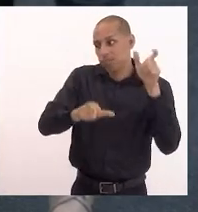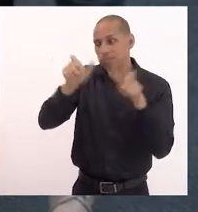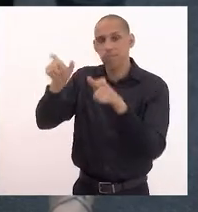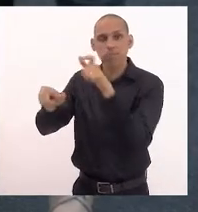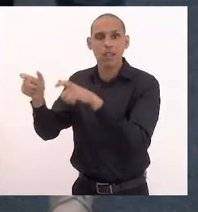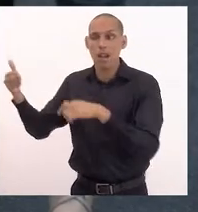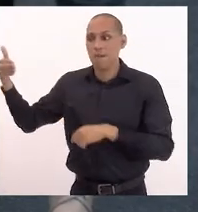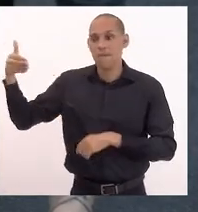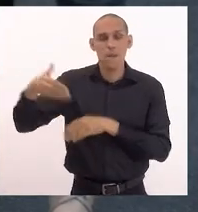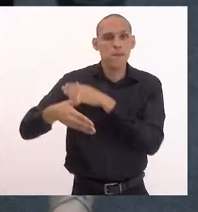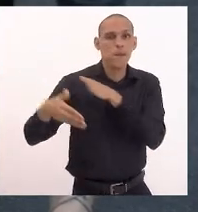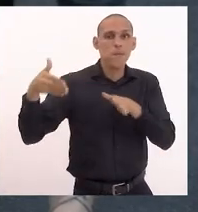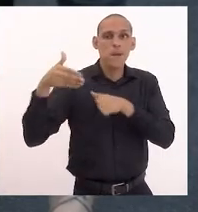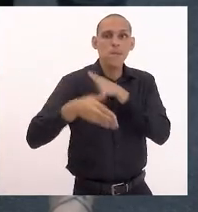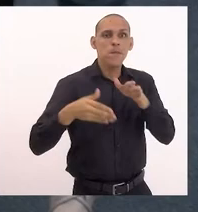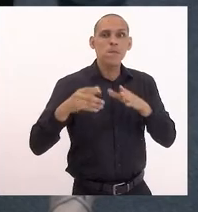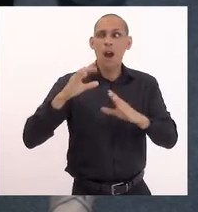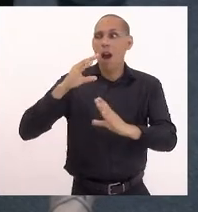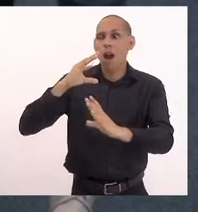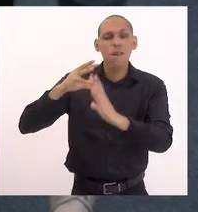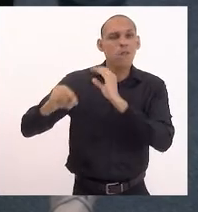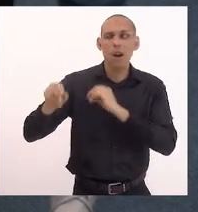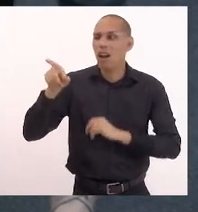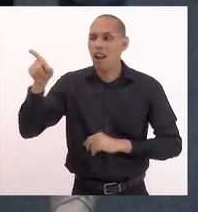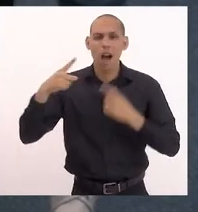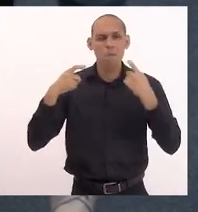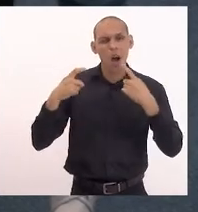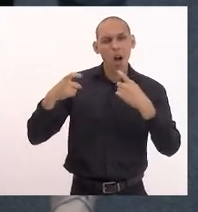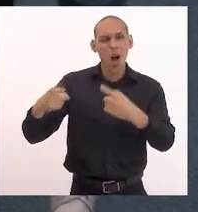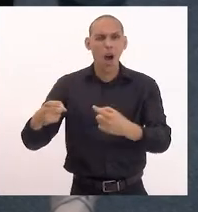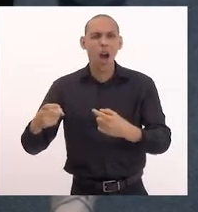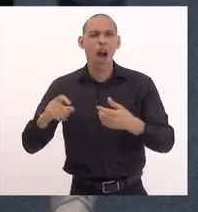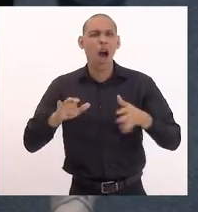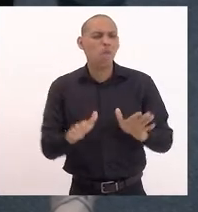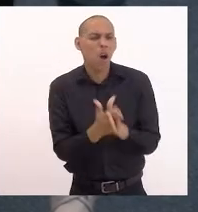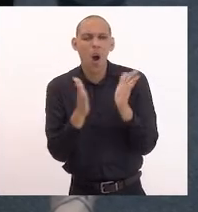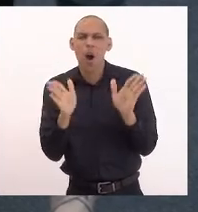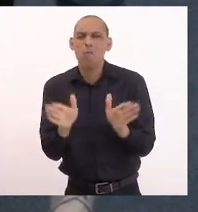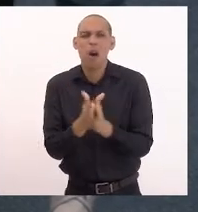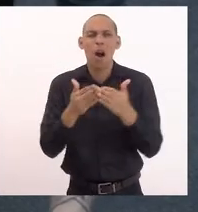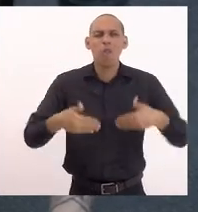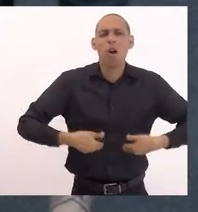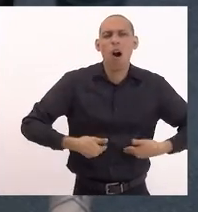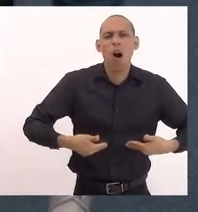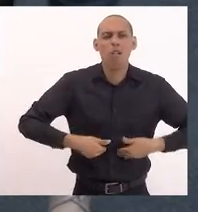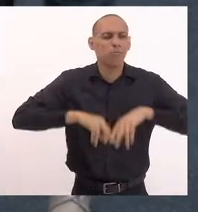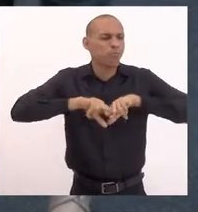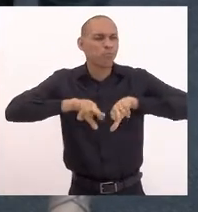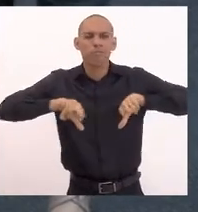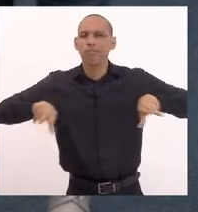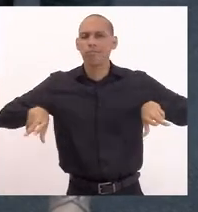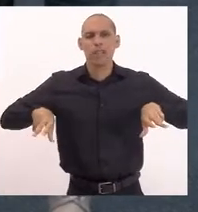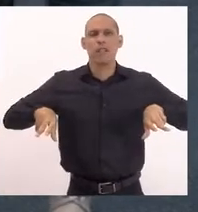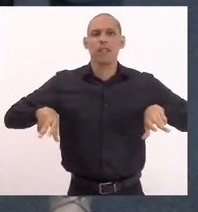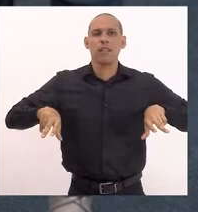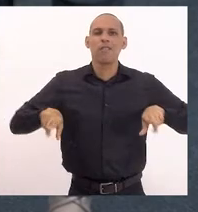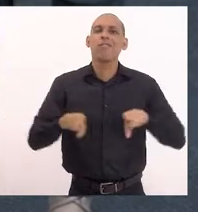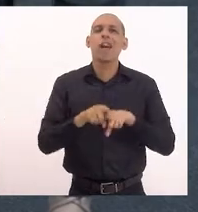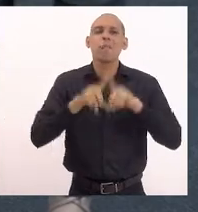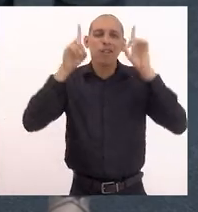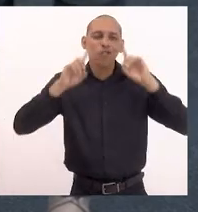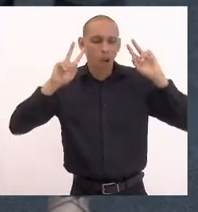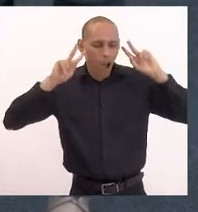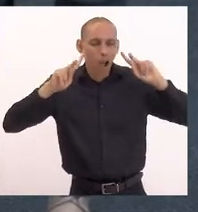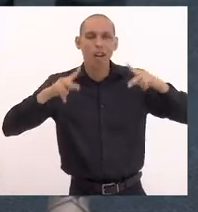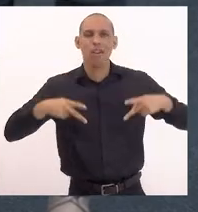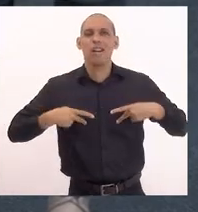aqui, fugidas da guerra, fugidas da miséria, da fome e da violação de direitos humanos,